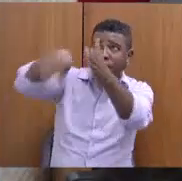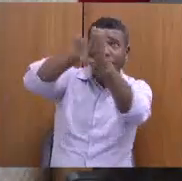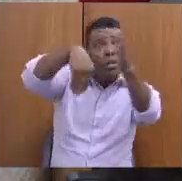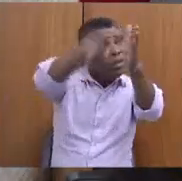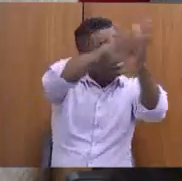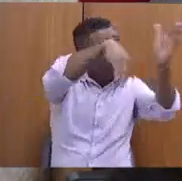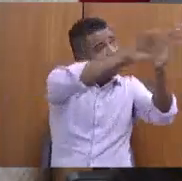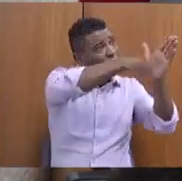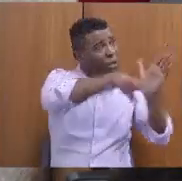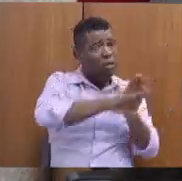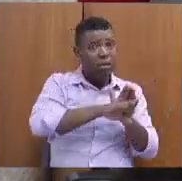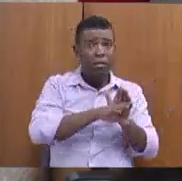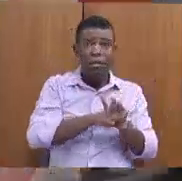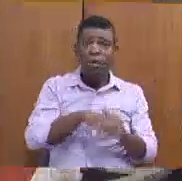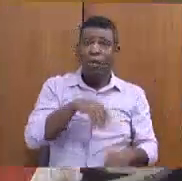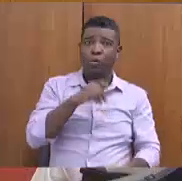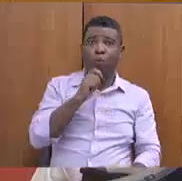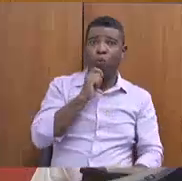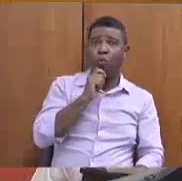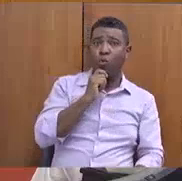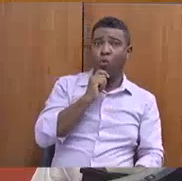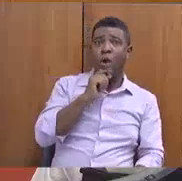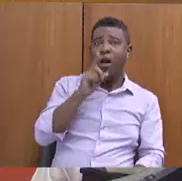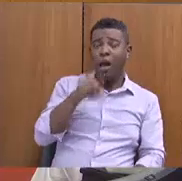os municípios. Só essas minhas...